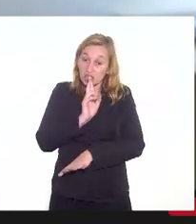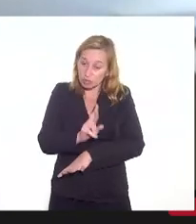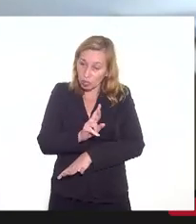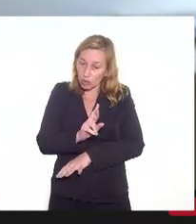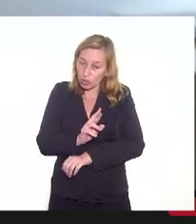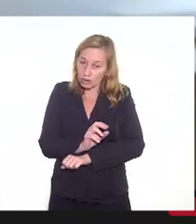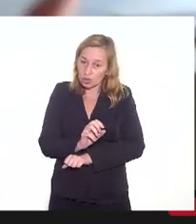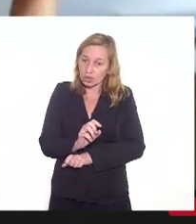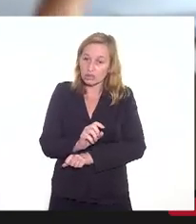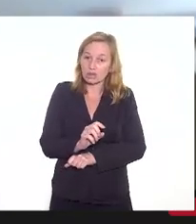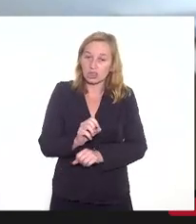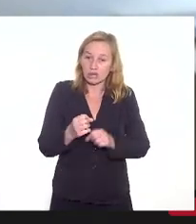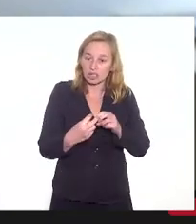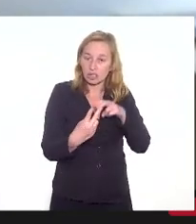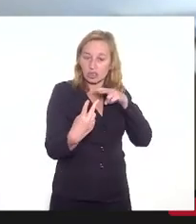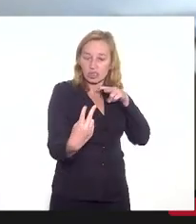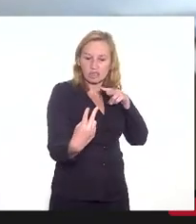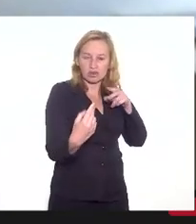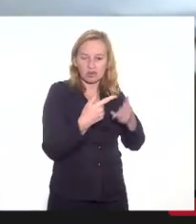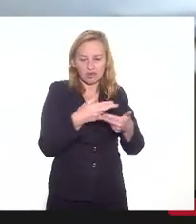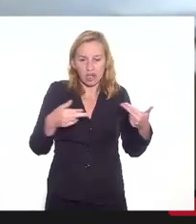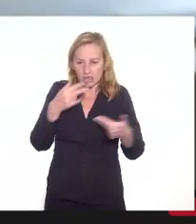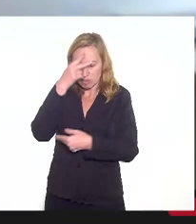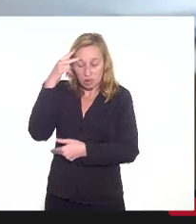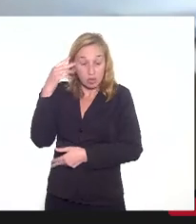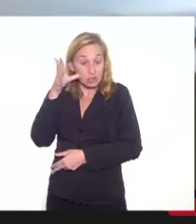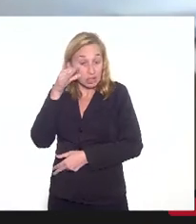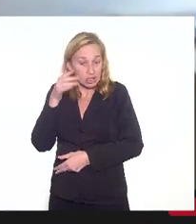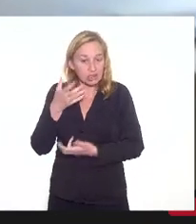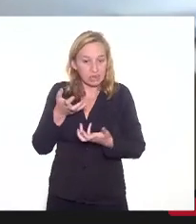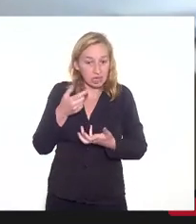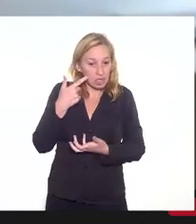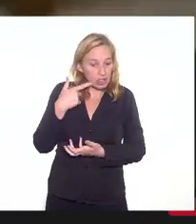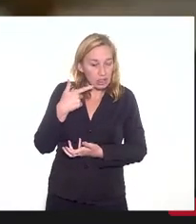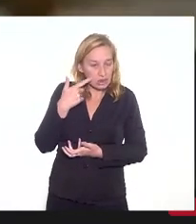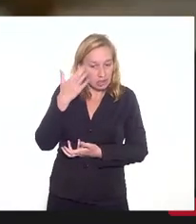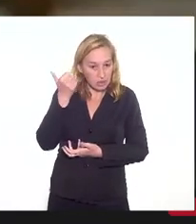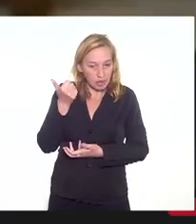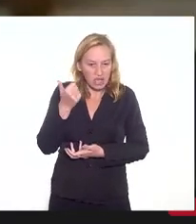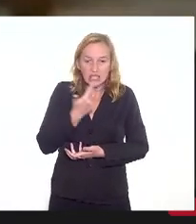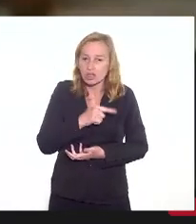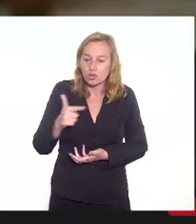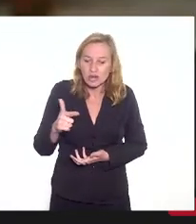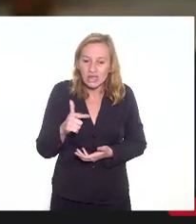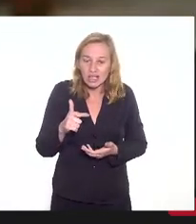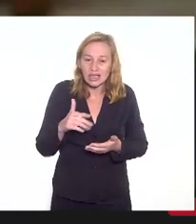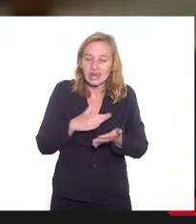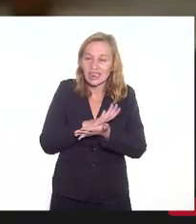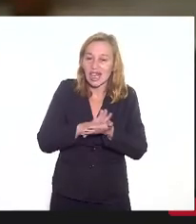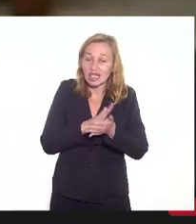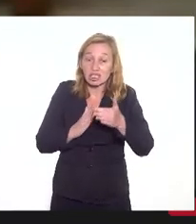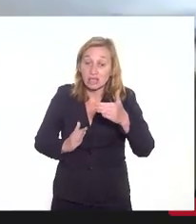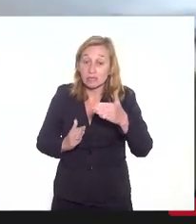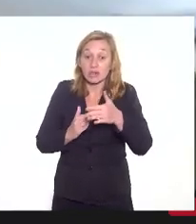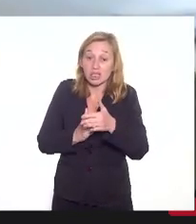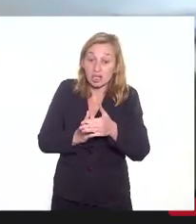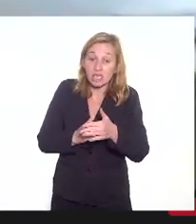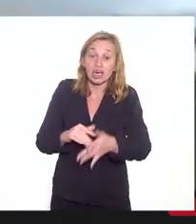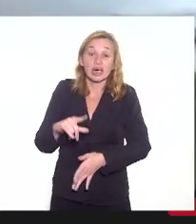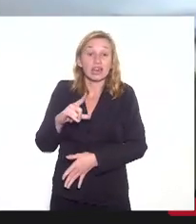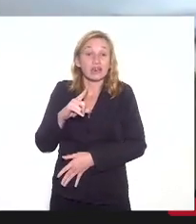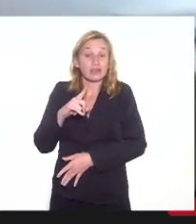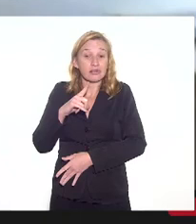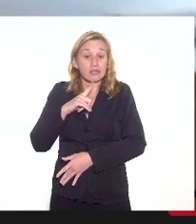sendo transmitido, tem muita gente interessada nisso, não há nenhuma restrição que haja